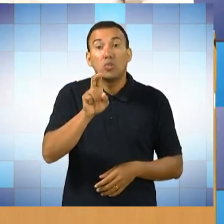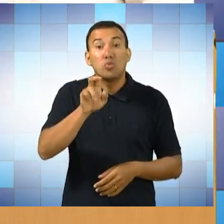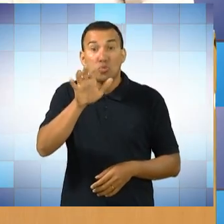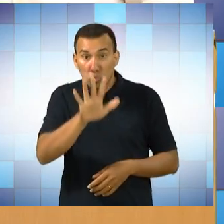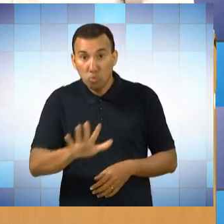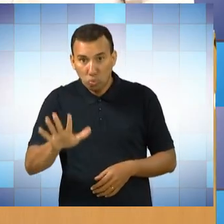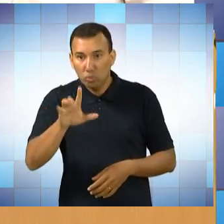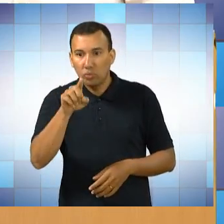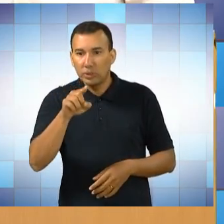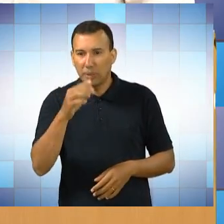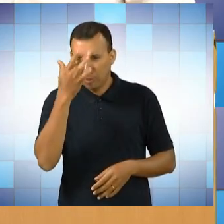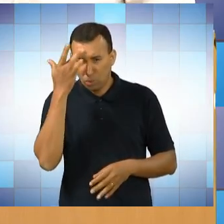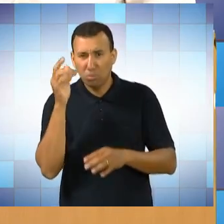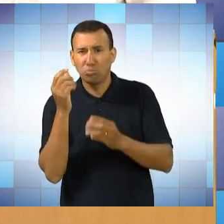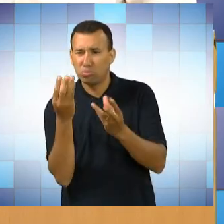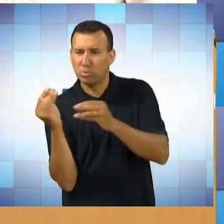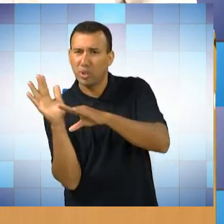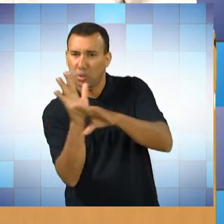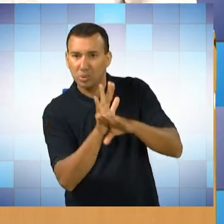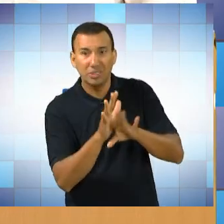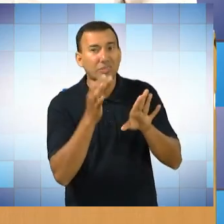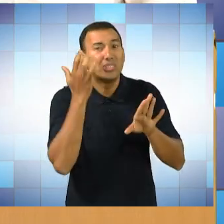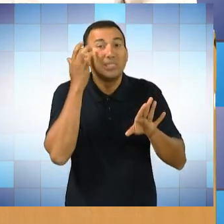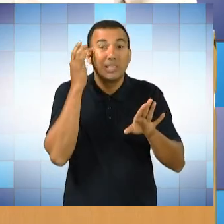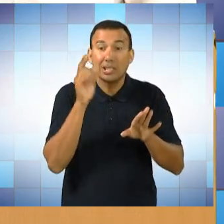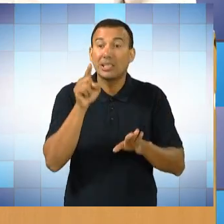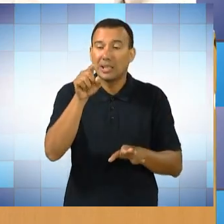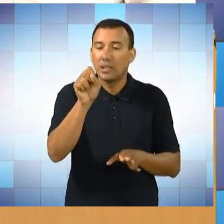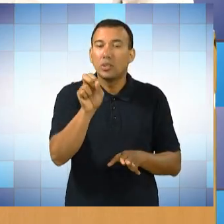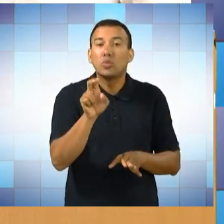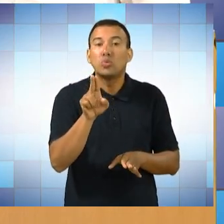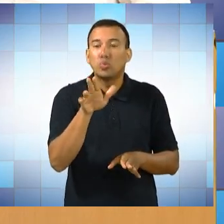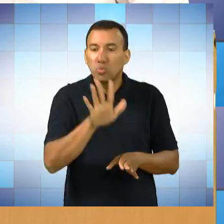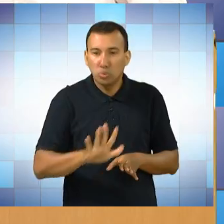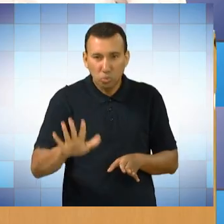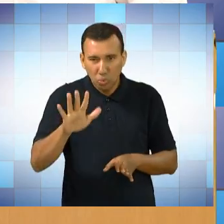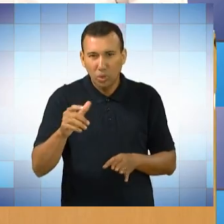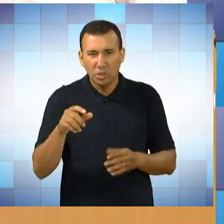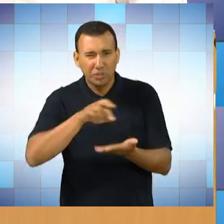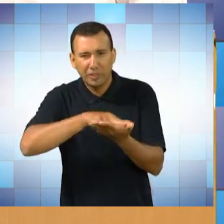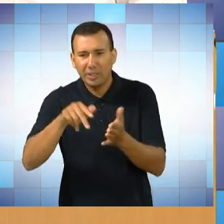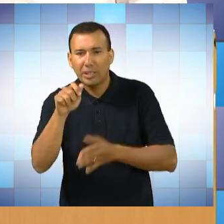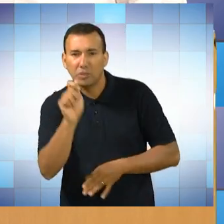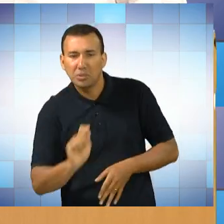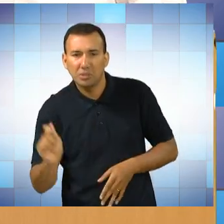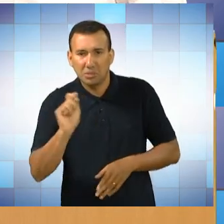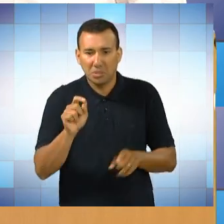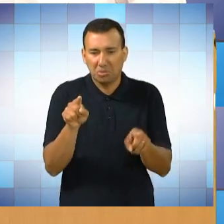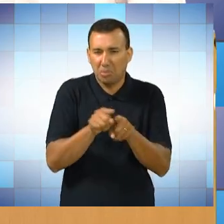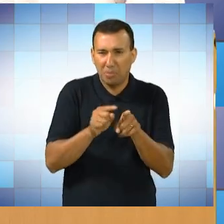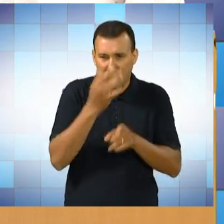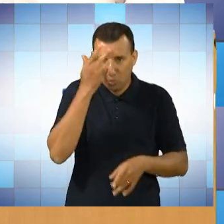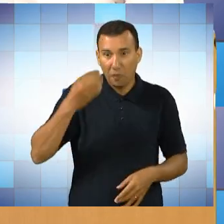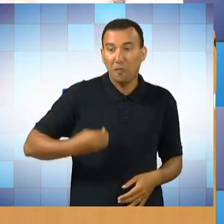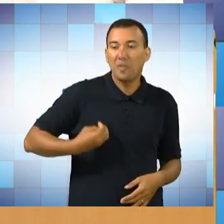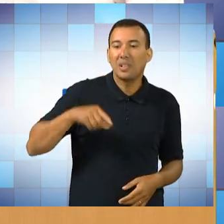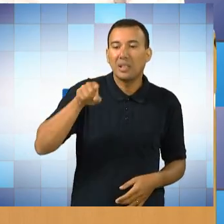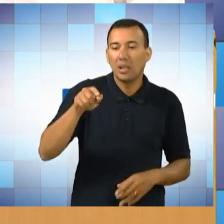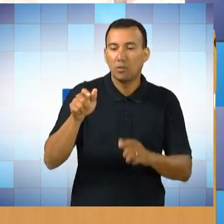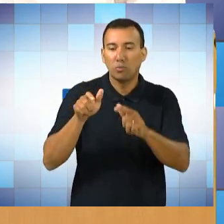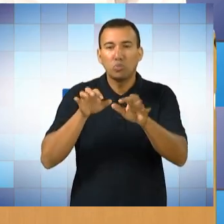Teresina. Na Zona Sul, você sente que tem esse respaldo, por exemplo, das associações de moradores, dos grupos